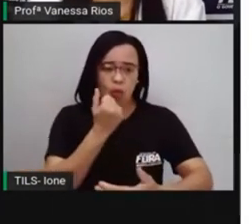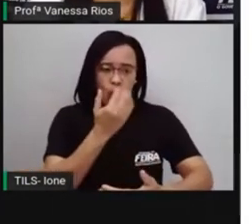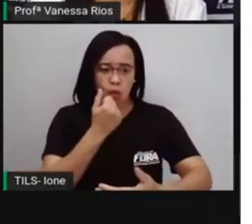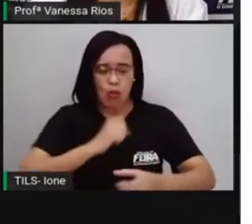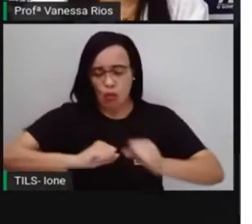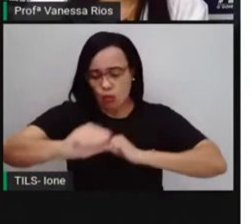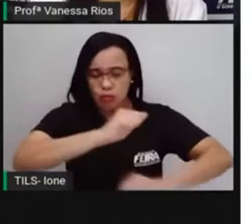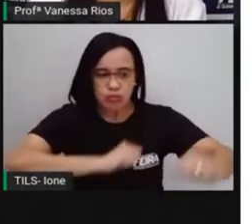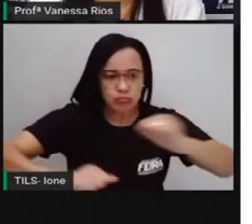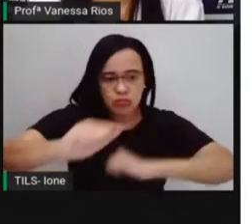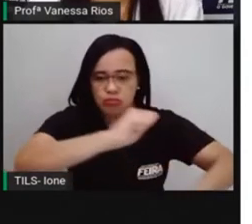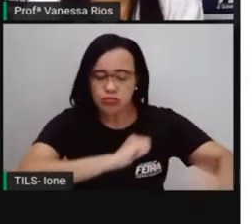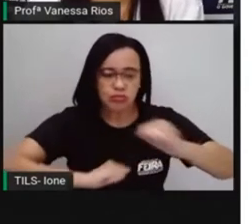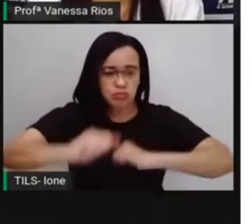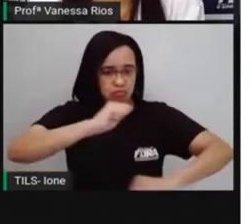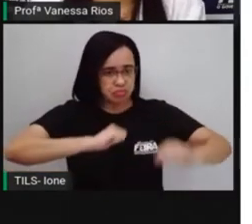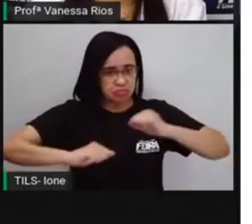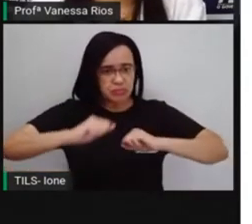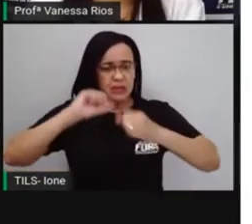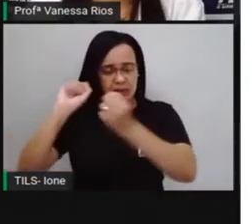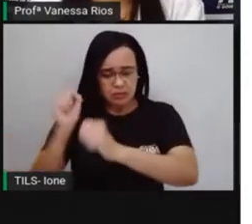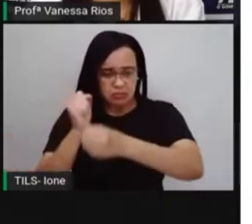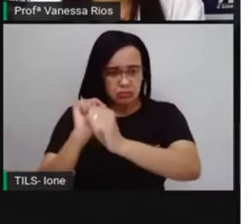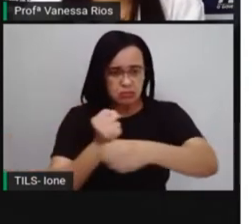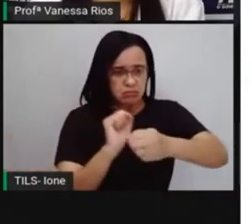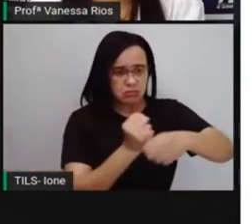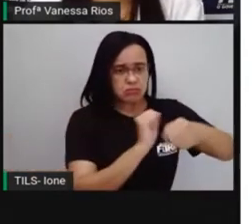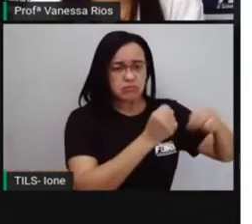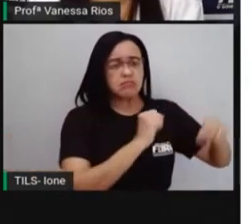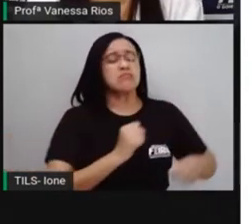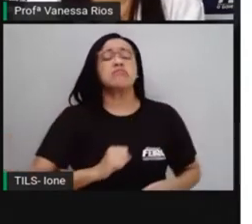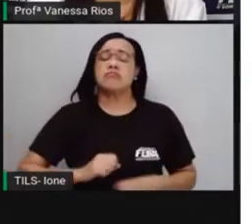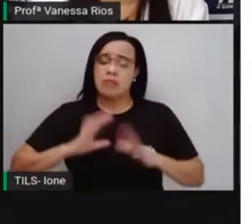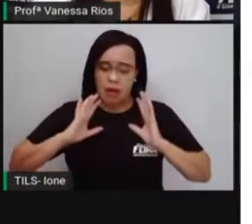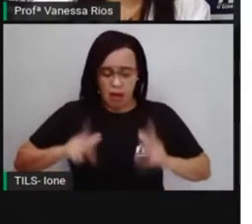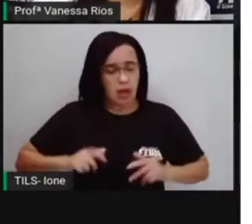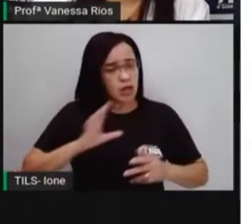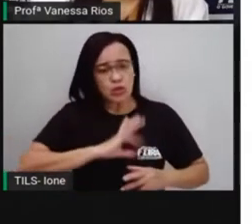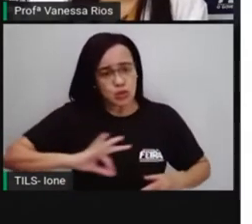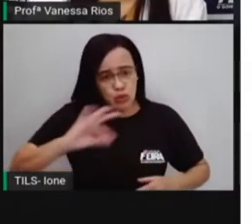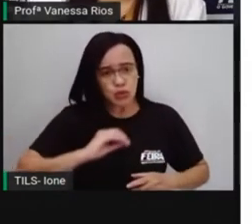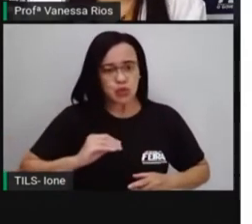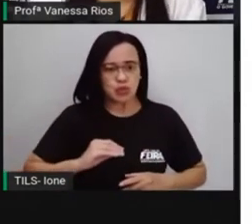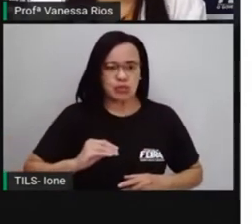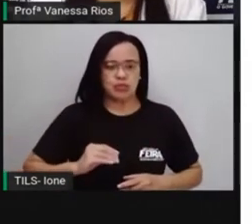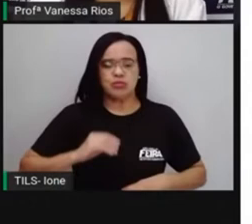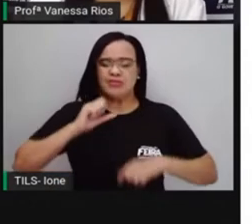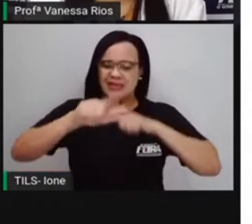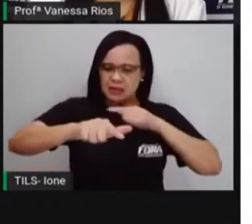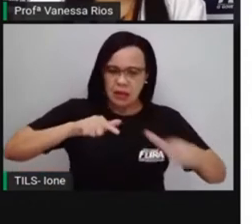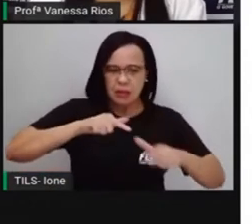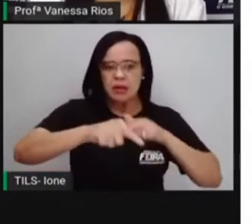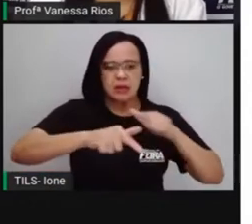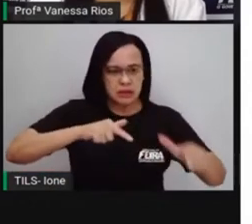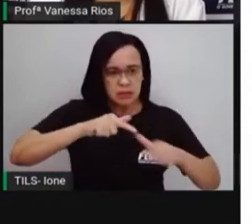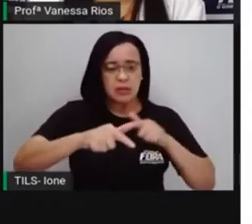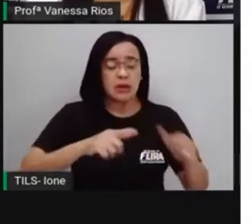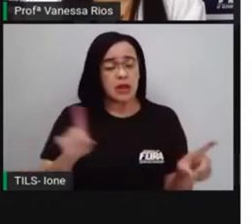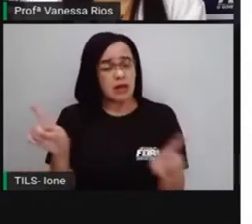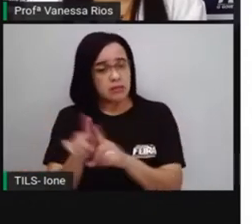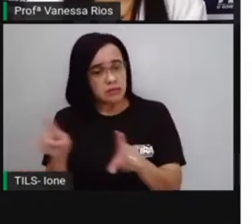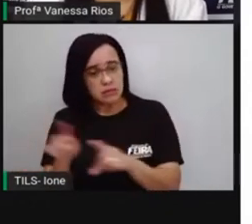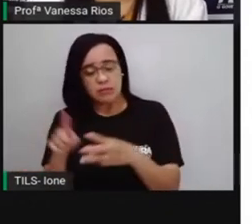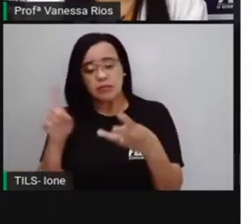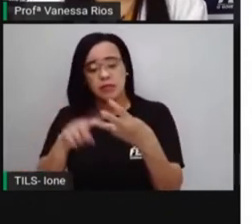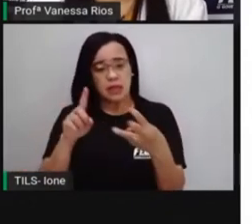que iam para o comércio, né? Lidar aí com as questões do comércio também. Mas a grande parte ia para as lavouras